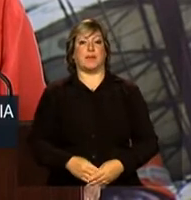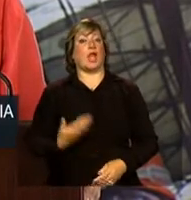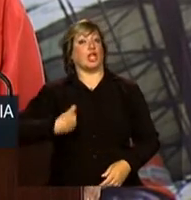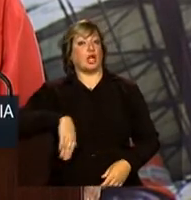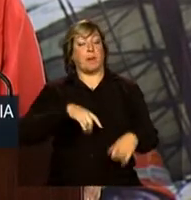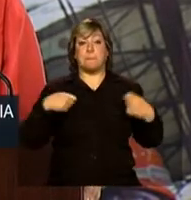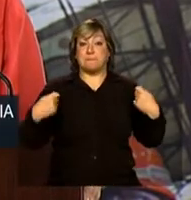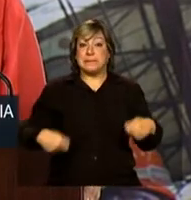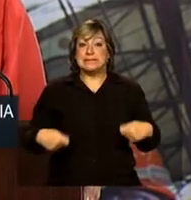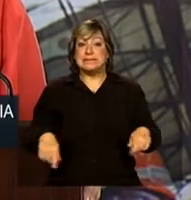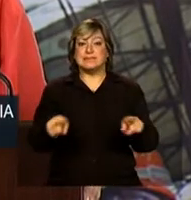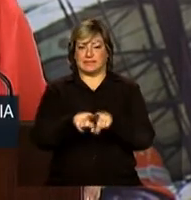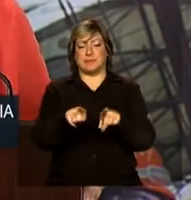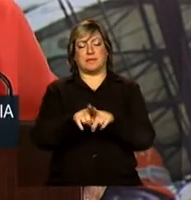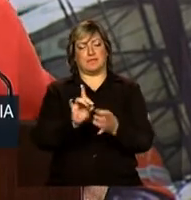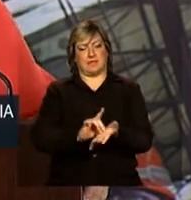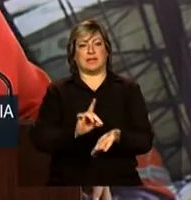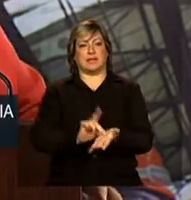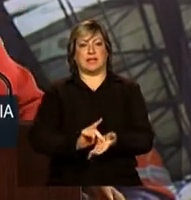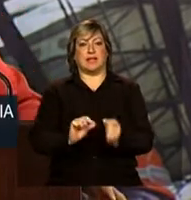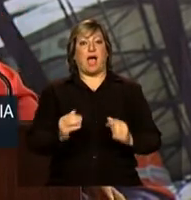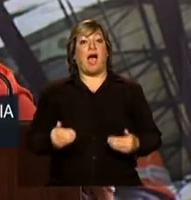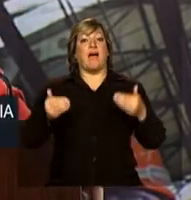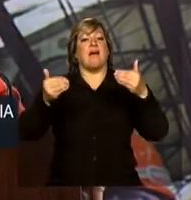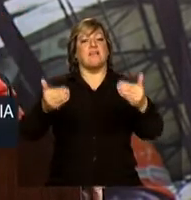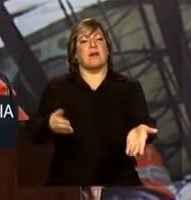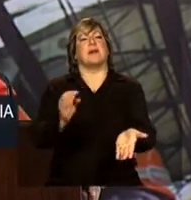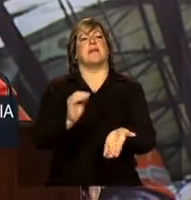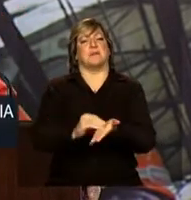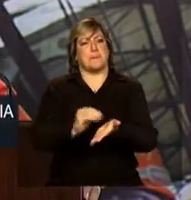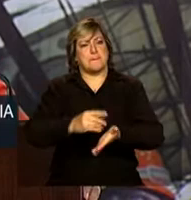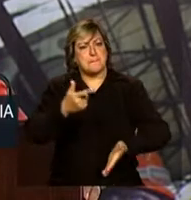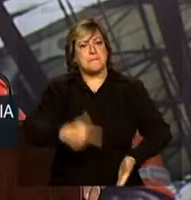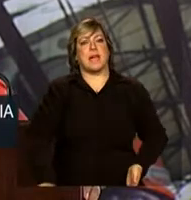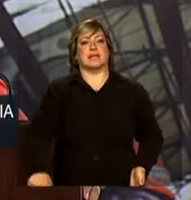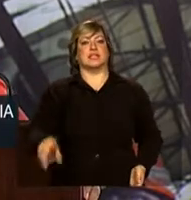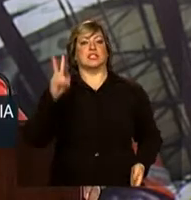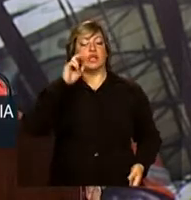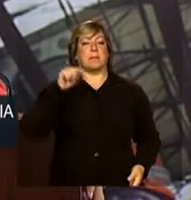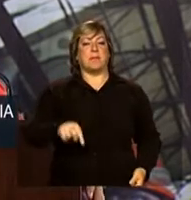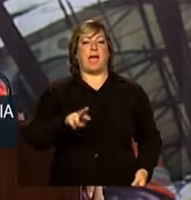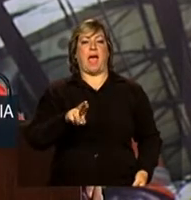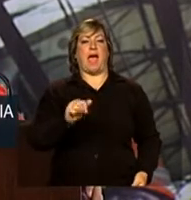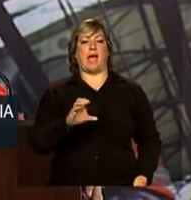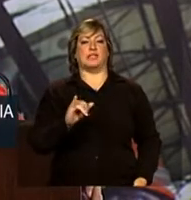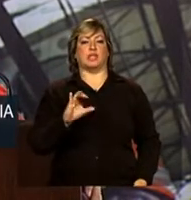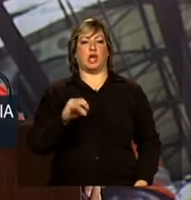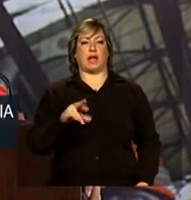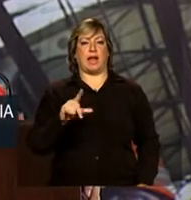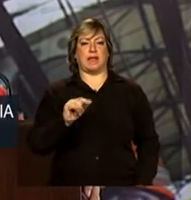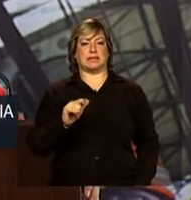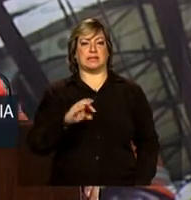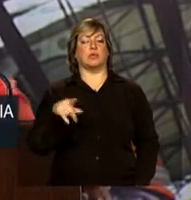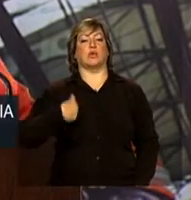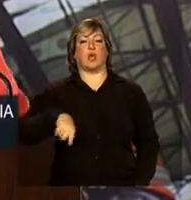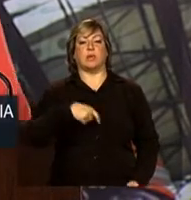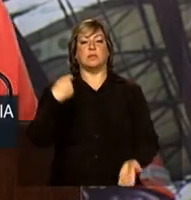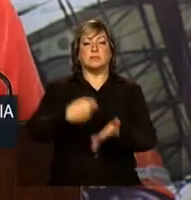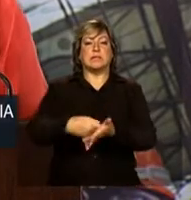Precisamos também, é verdade, avançar ainda mais nessa racionalização da nossa estrutura tributária,